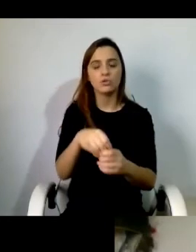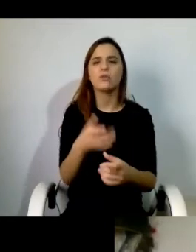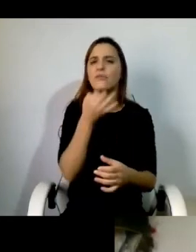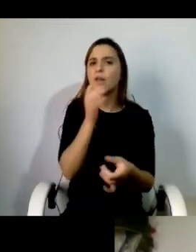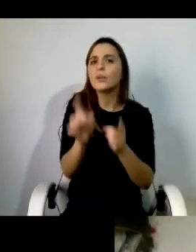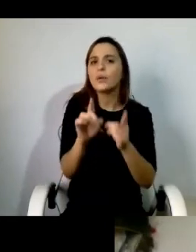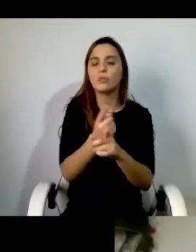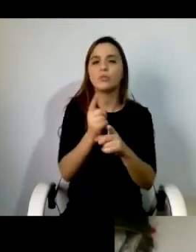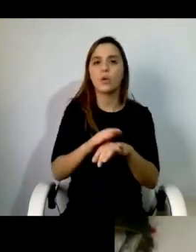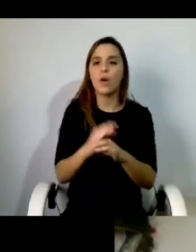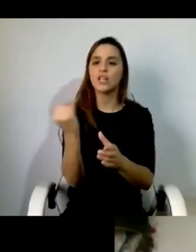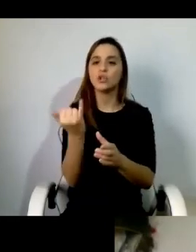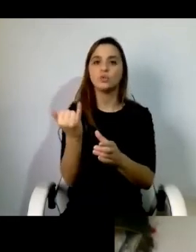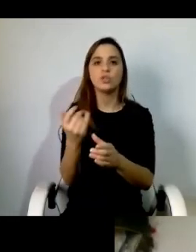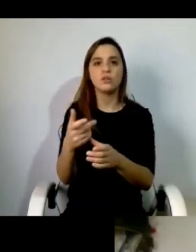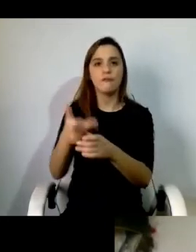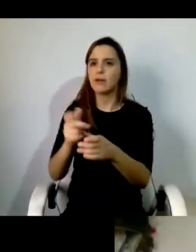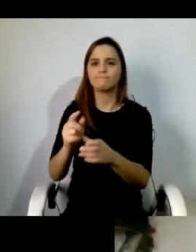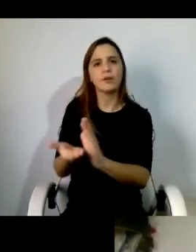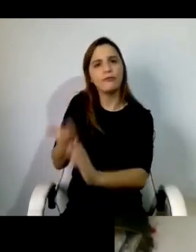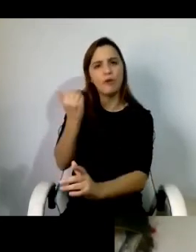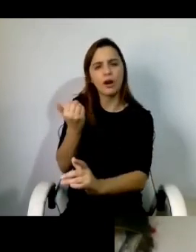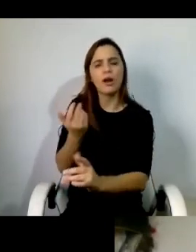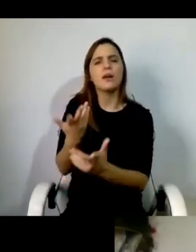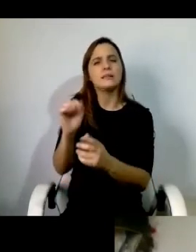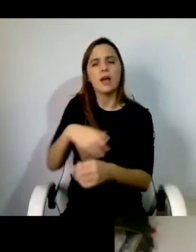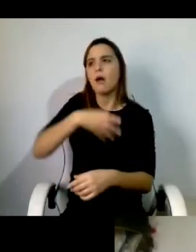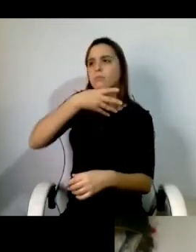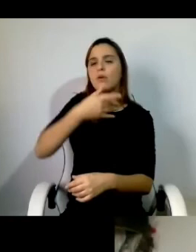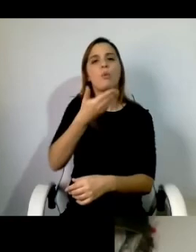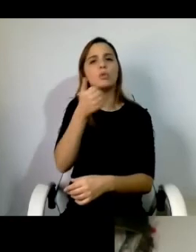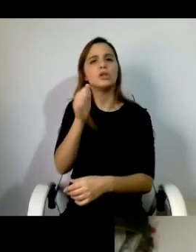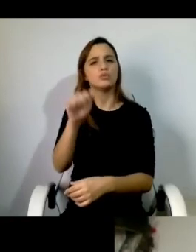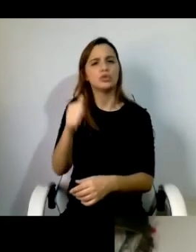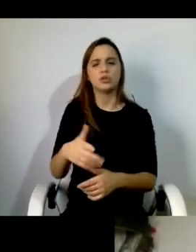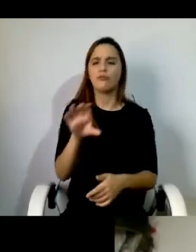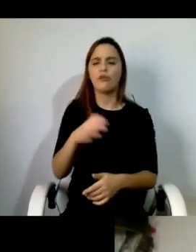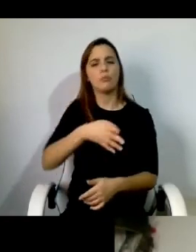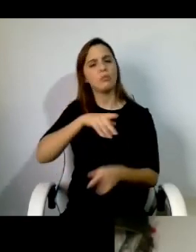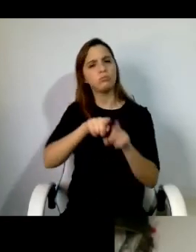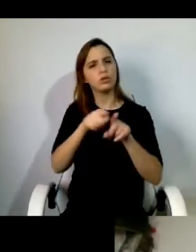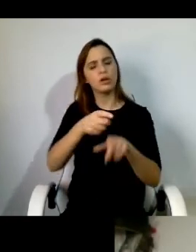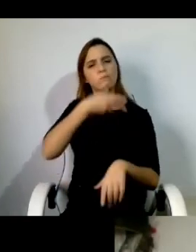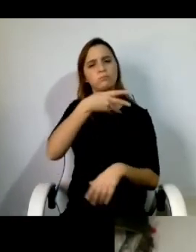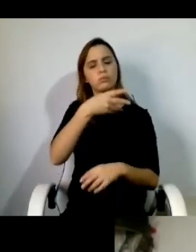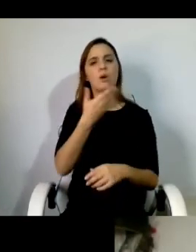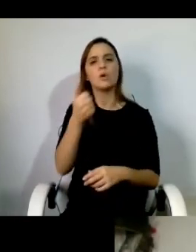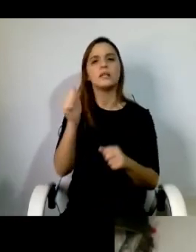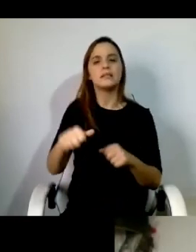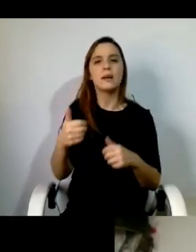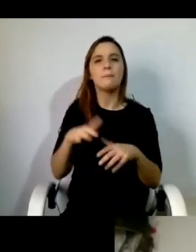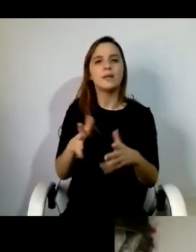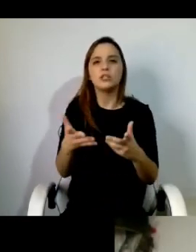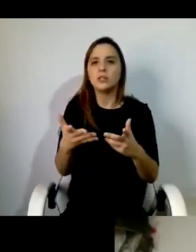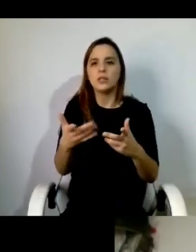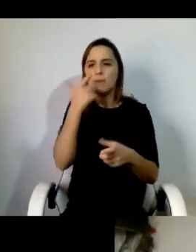desistibilização do CUR é muito bonito é politicamente correto mas não serve bem pelo menos uma parte das pessoas